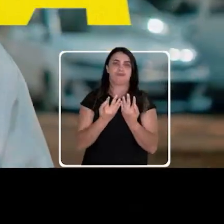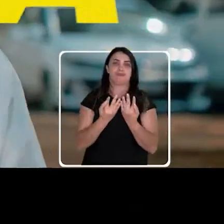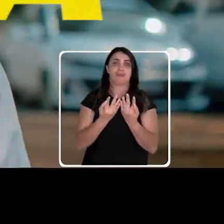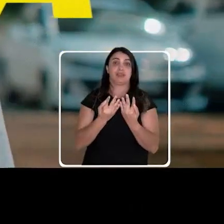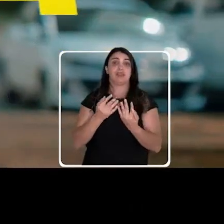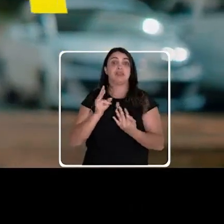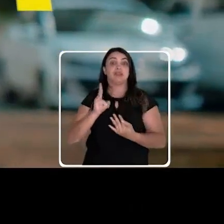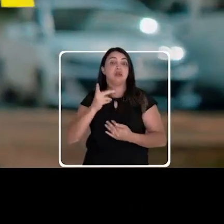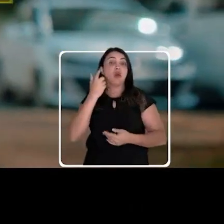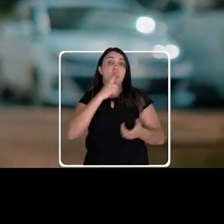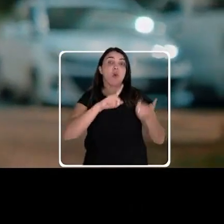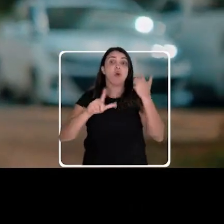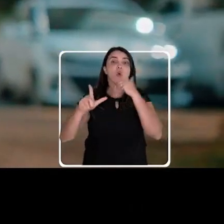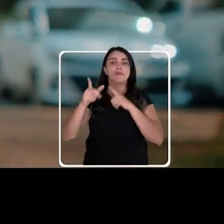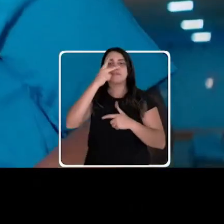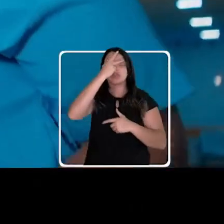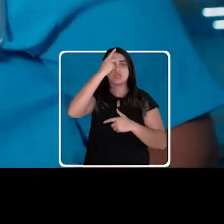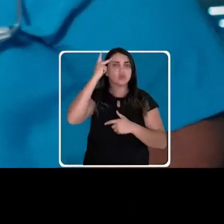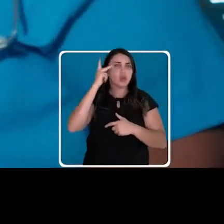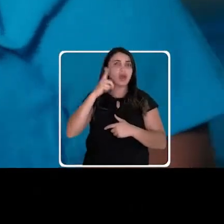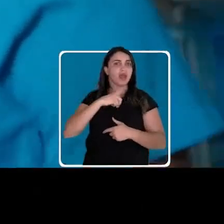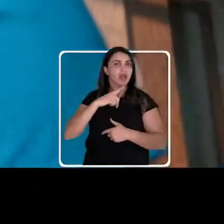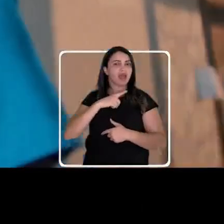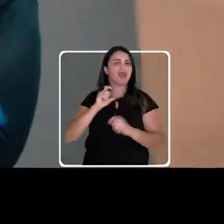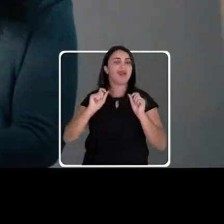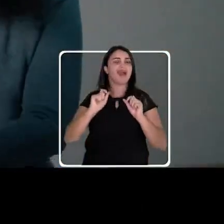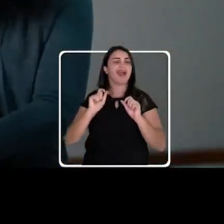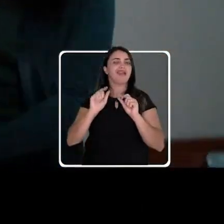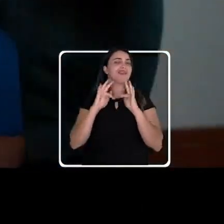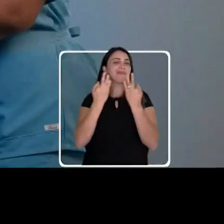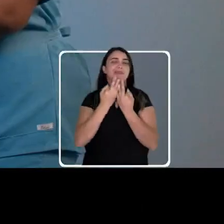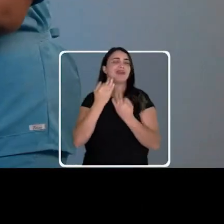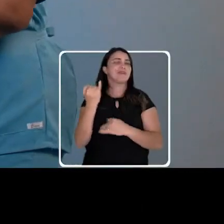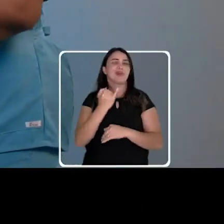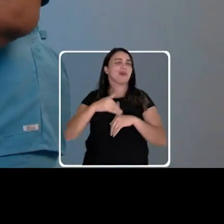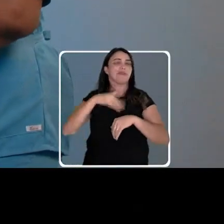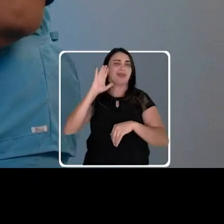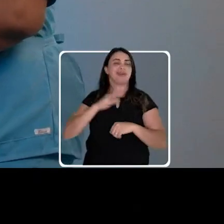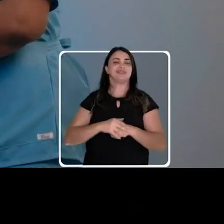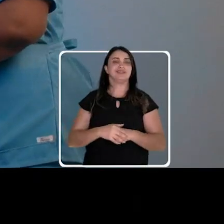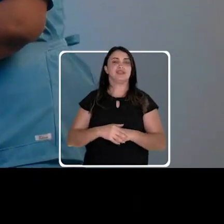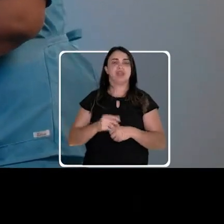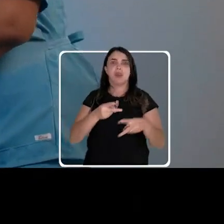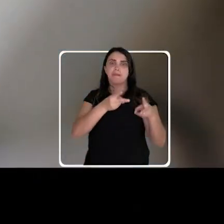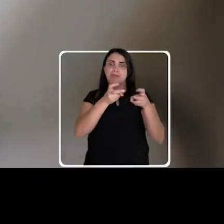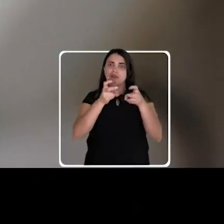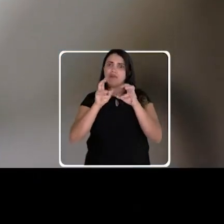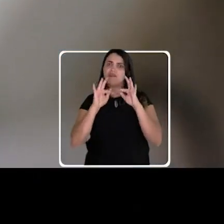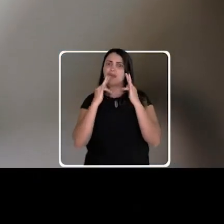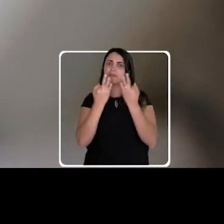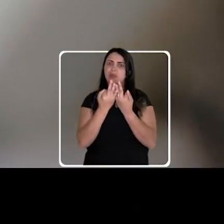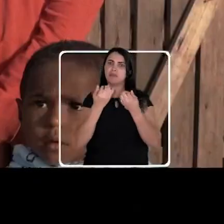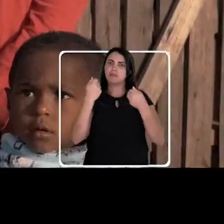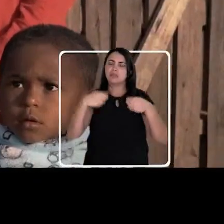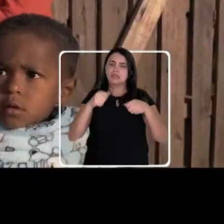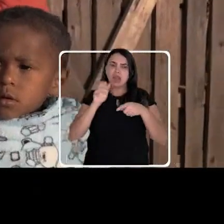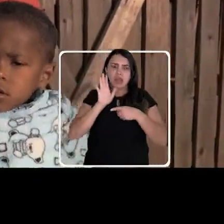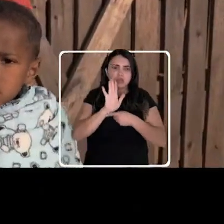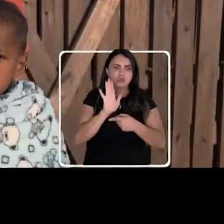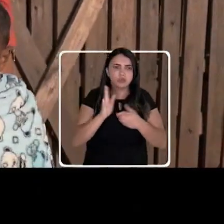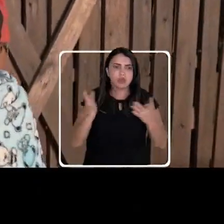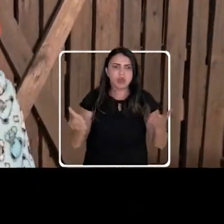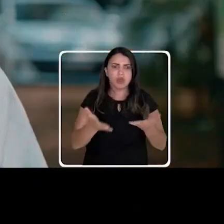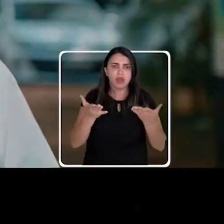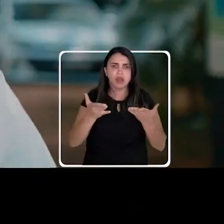família é a mais importante. E quando eu vejo uma família precisando de ajuda pra sair de uma situação difícil, romper o